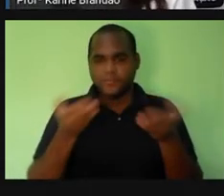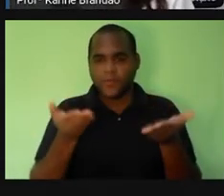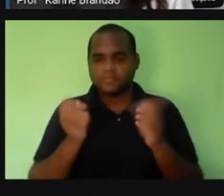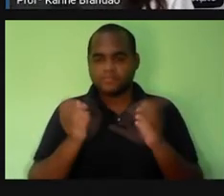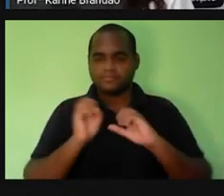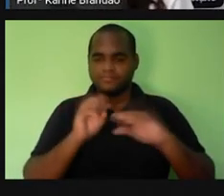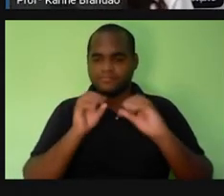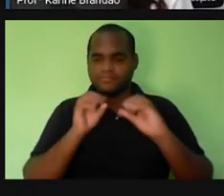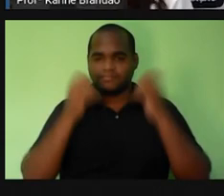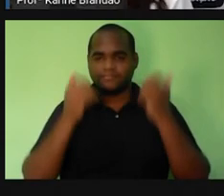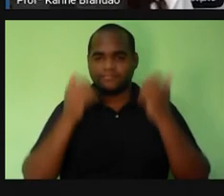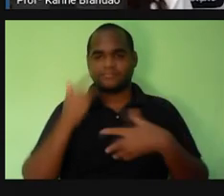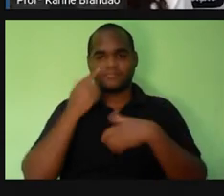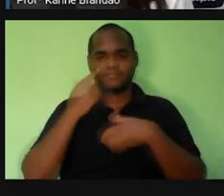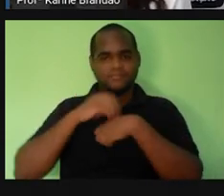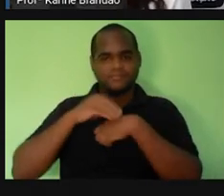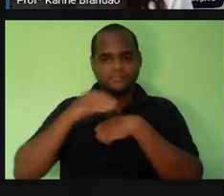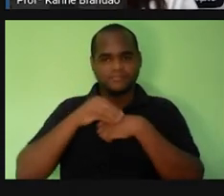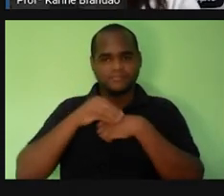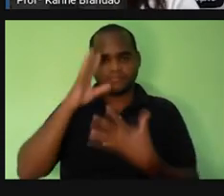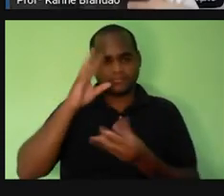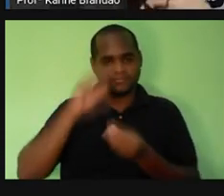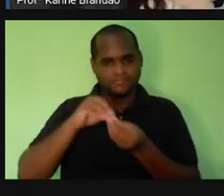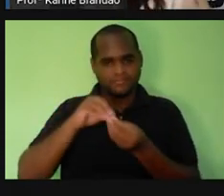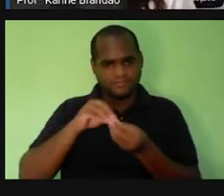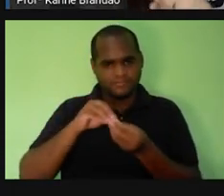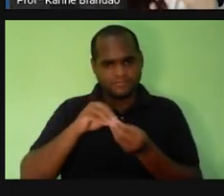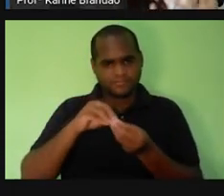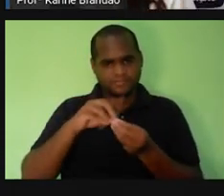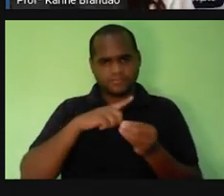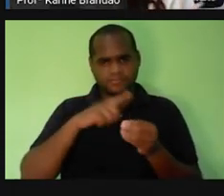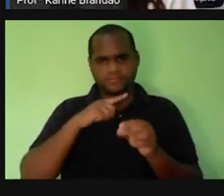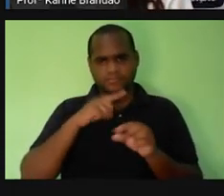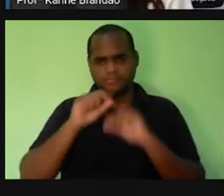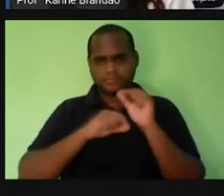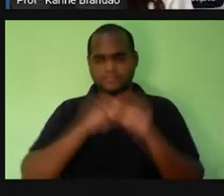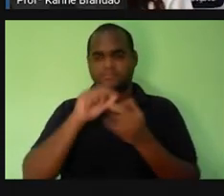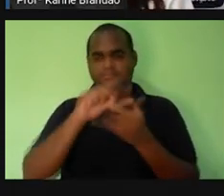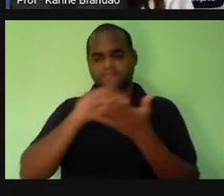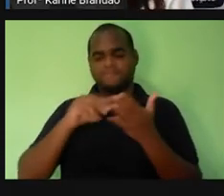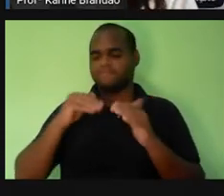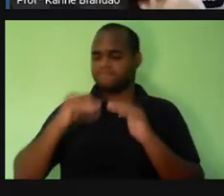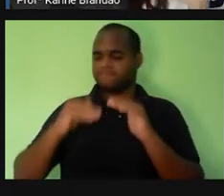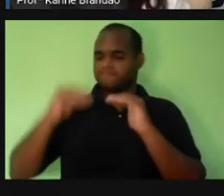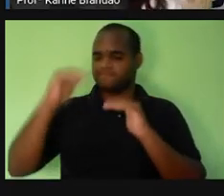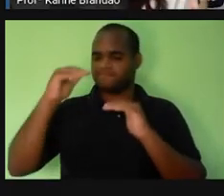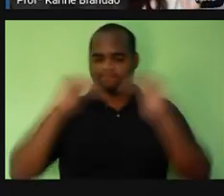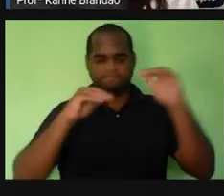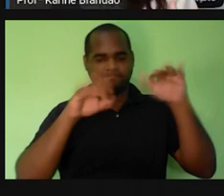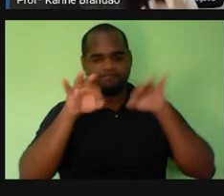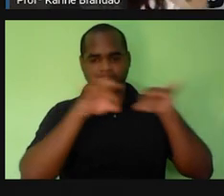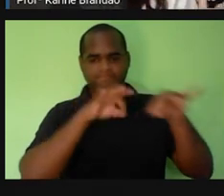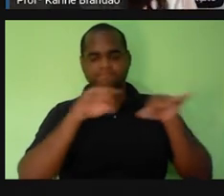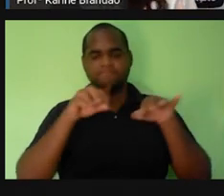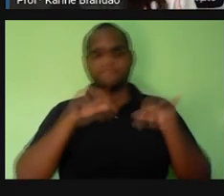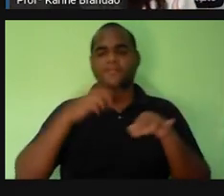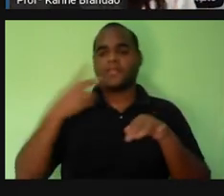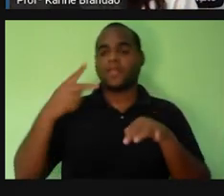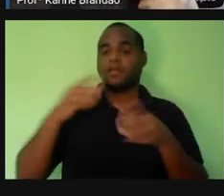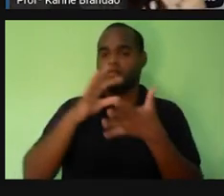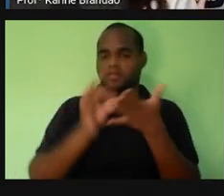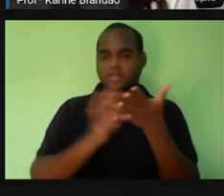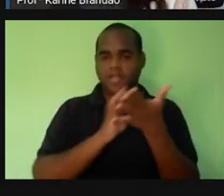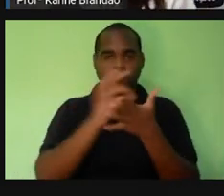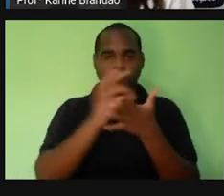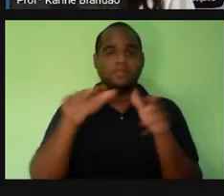a nossa aula nós temos o resumo da nossa aula nós vimos o que? os níveis de organização da célula ao